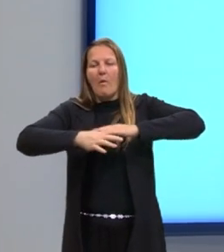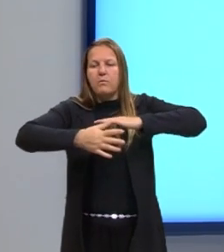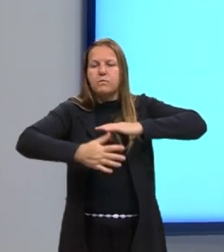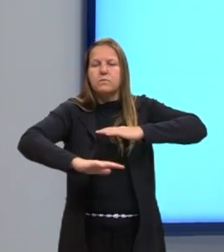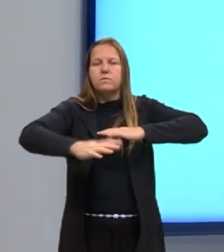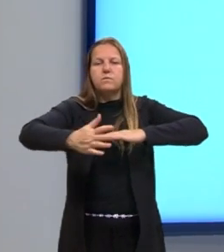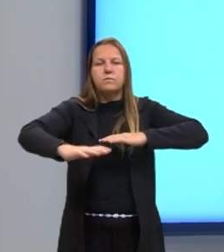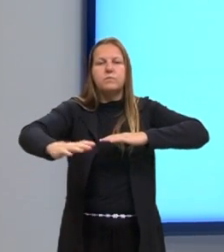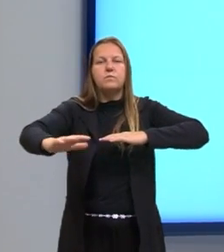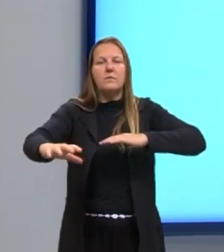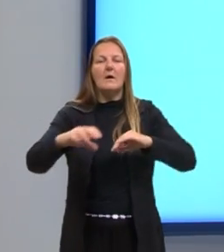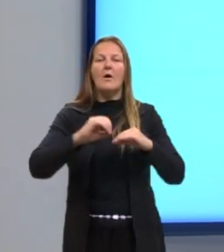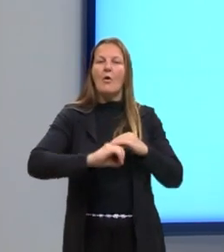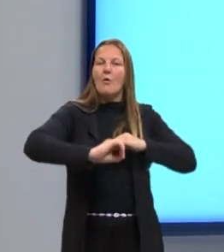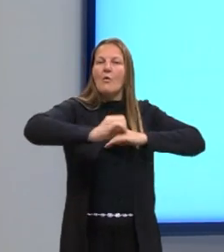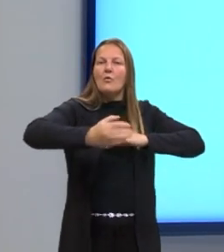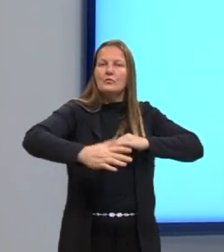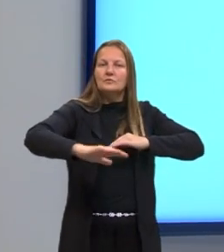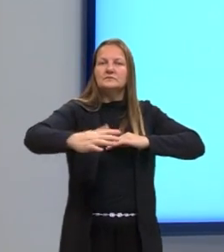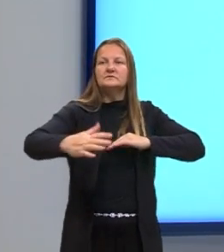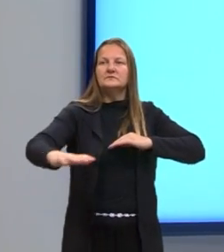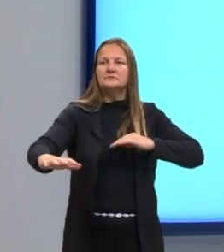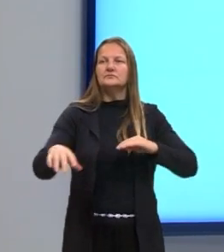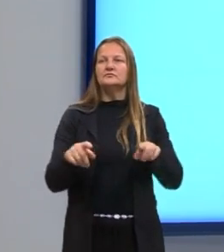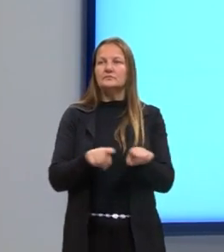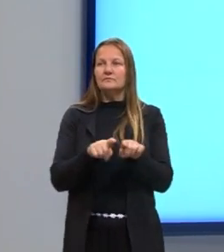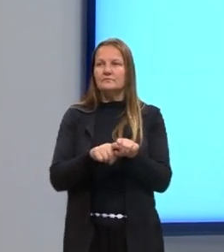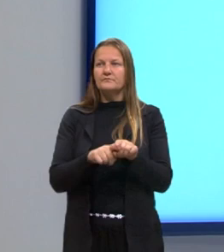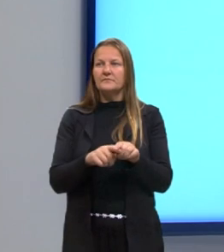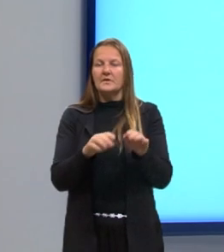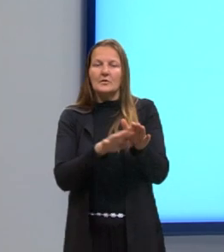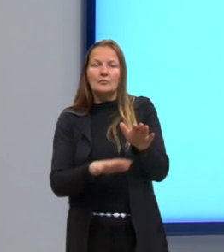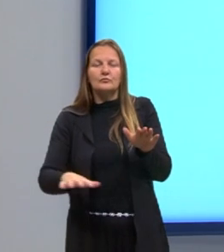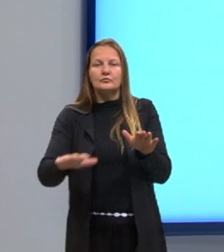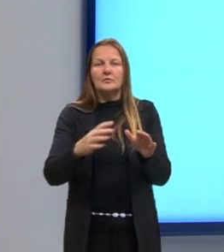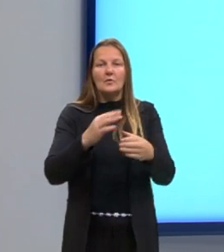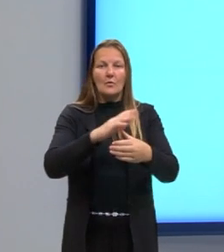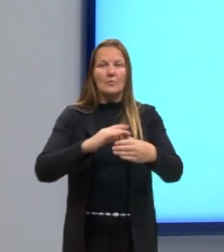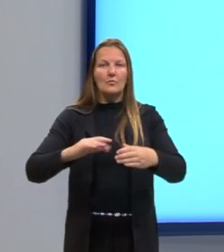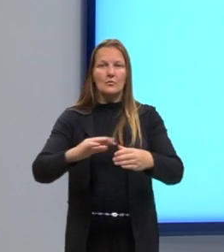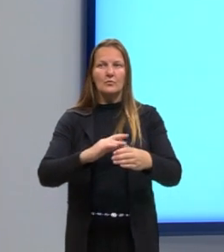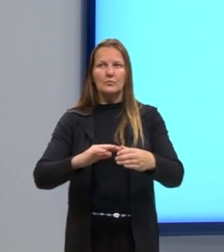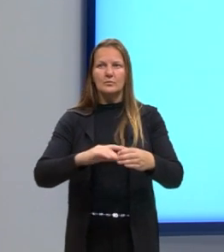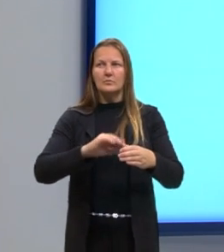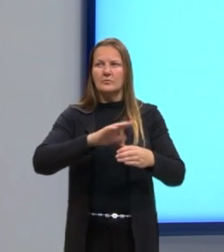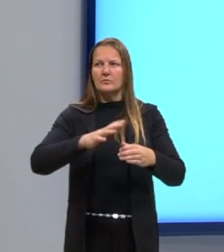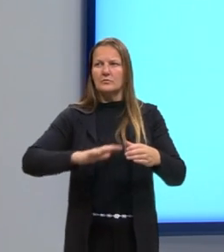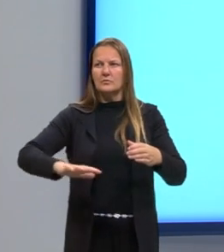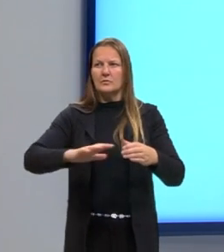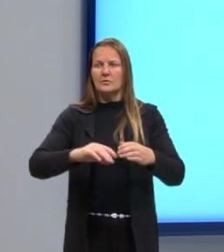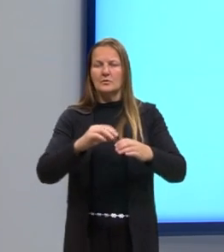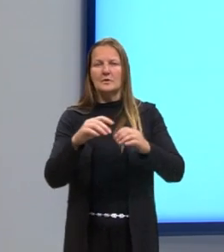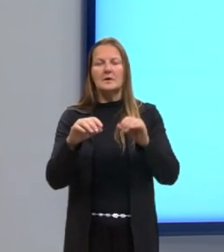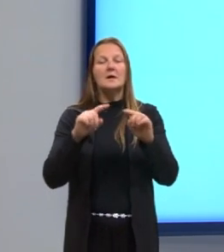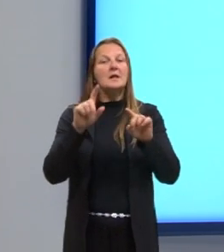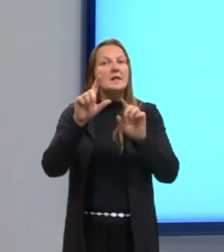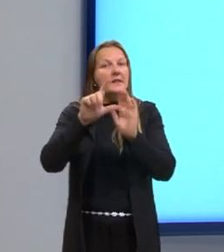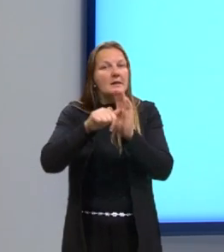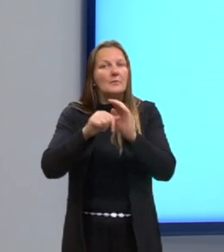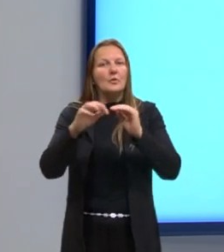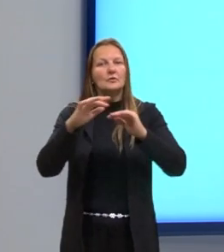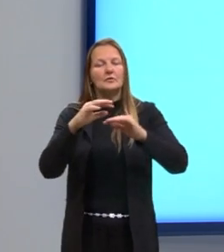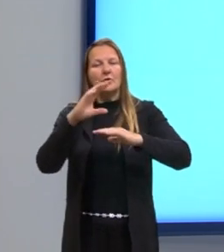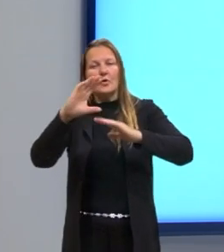oceanos, né? Então, aqui nós podemos ver o fosfato em solução, depois há uma precipitação e o